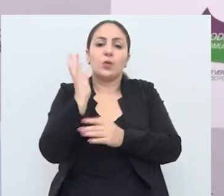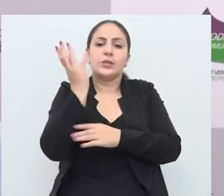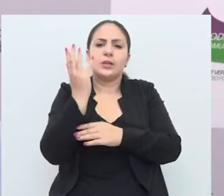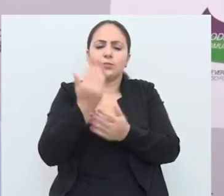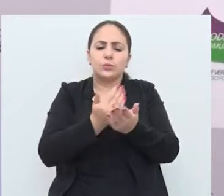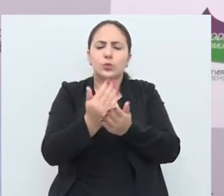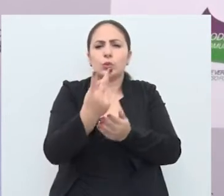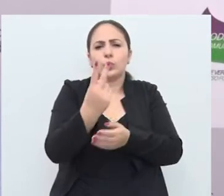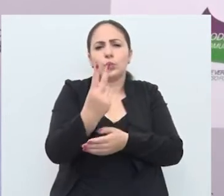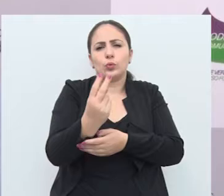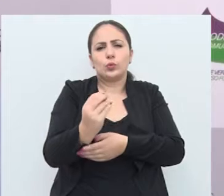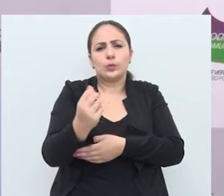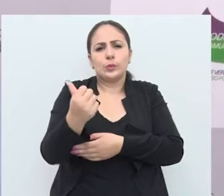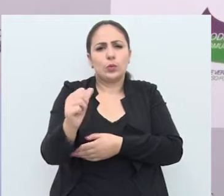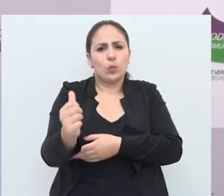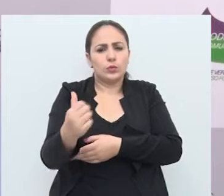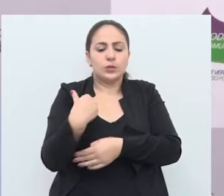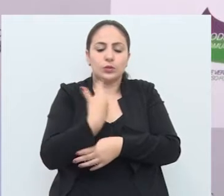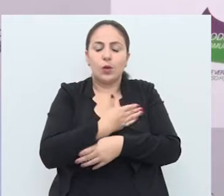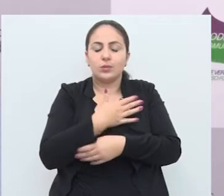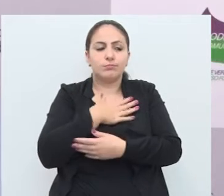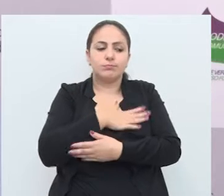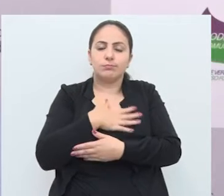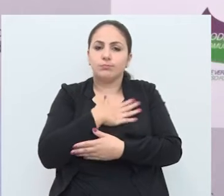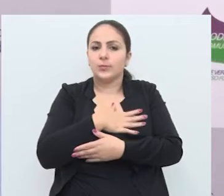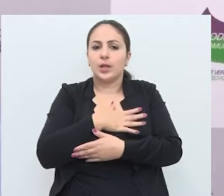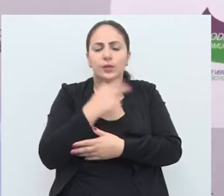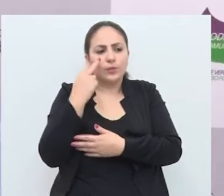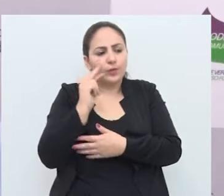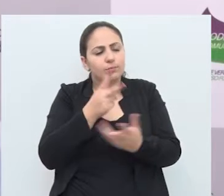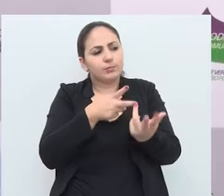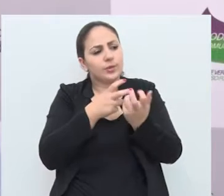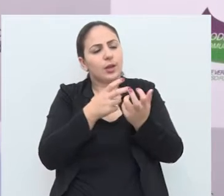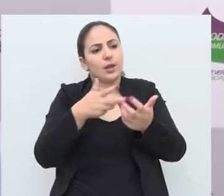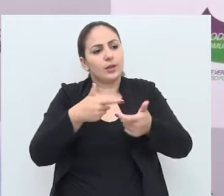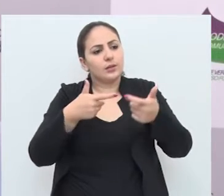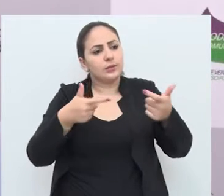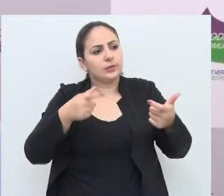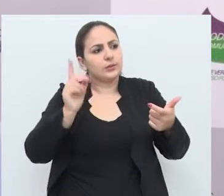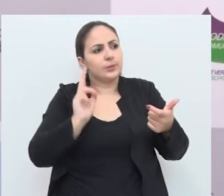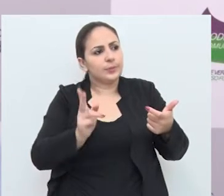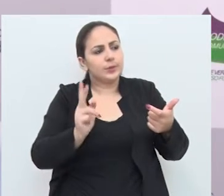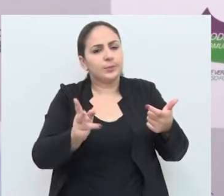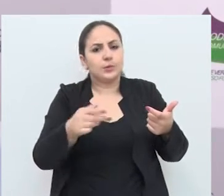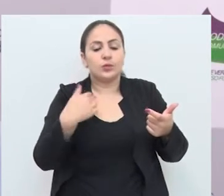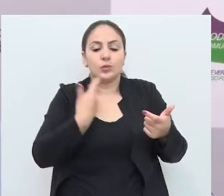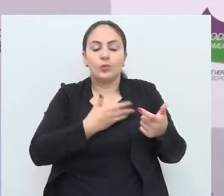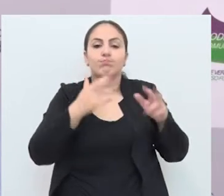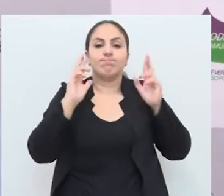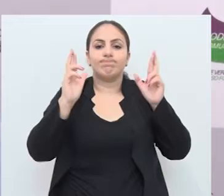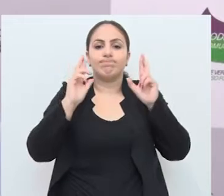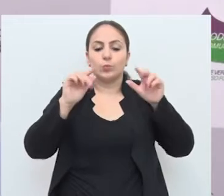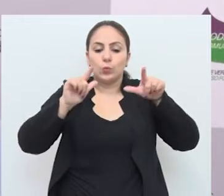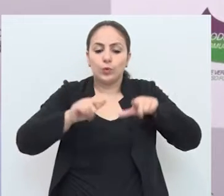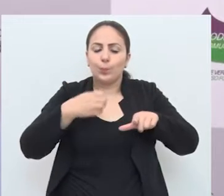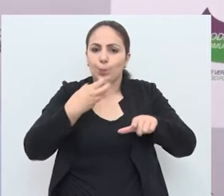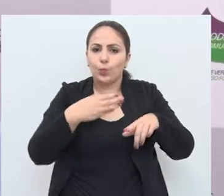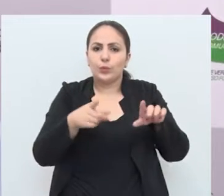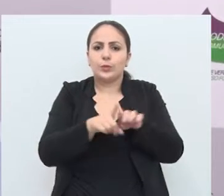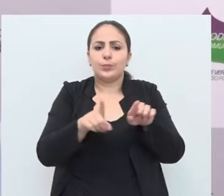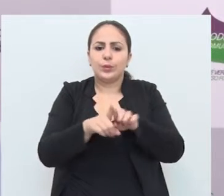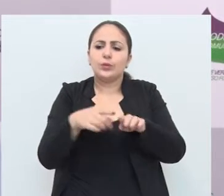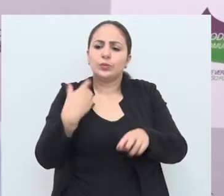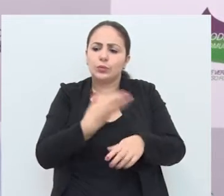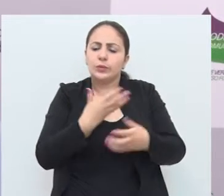2011, e nós temos o prazer de vê-la crescendo a cada ano. E esse ano a gente espera um público bom também, e que